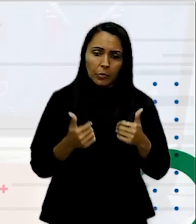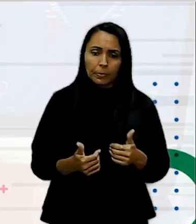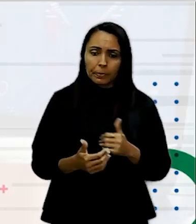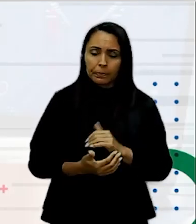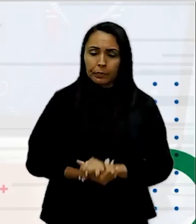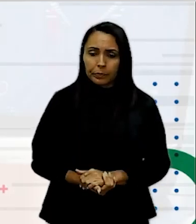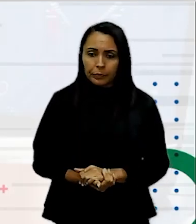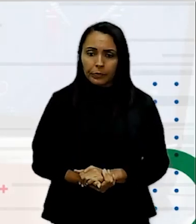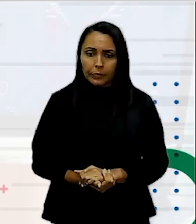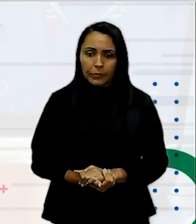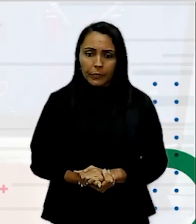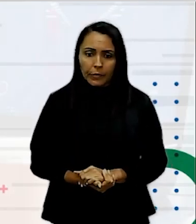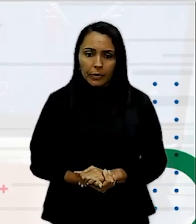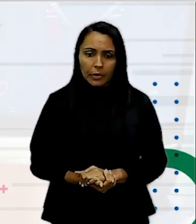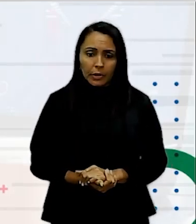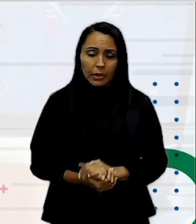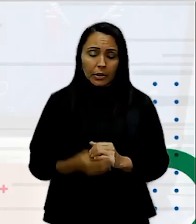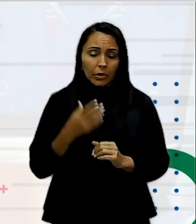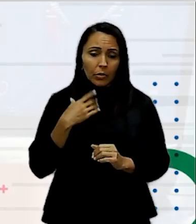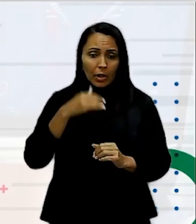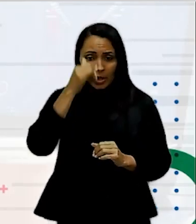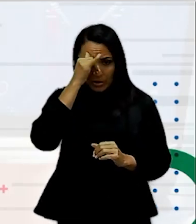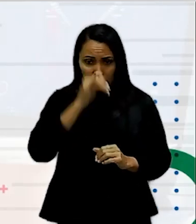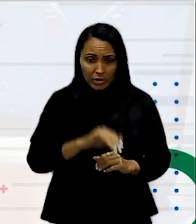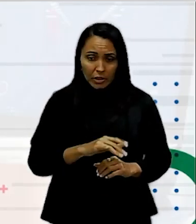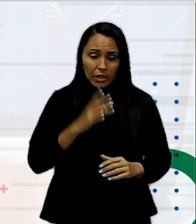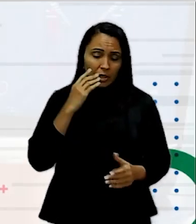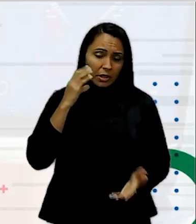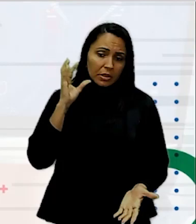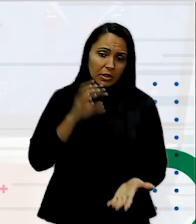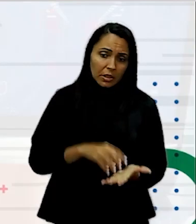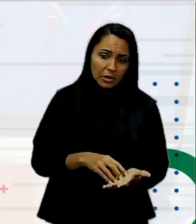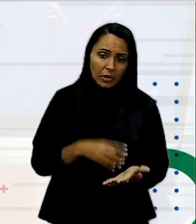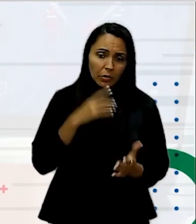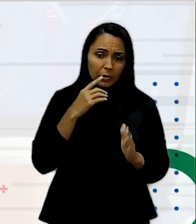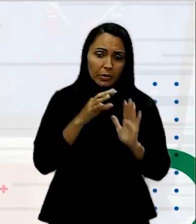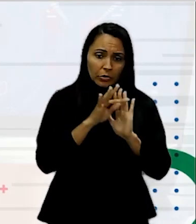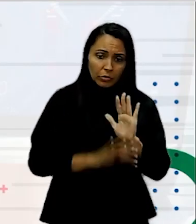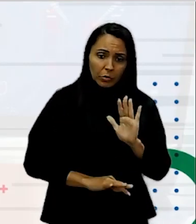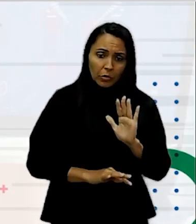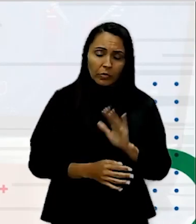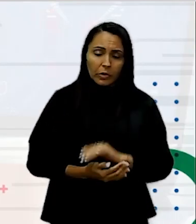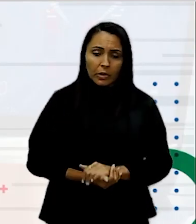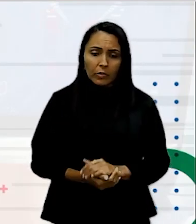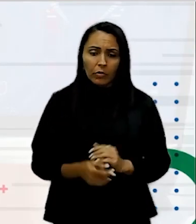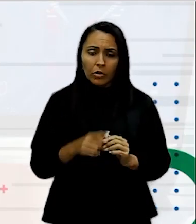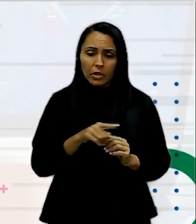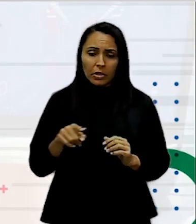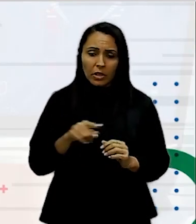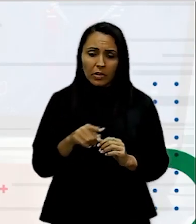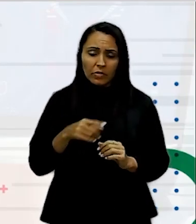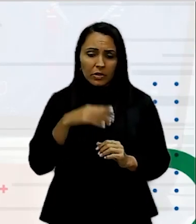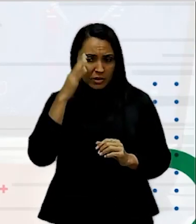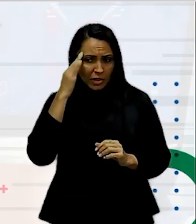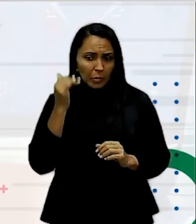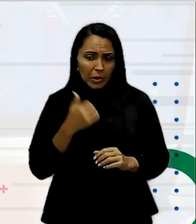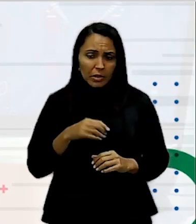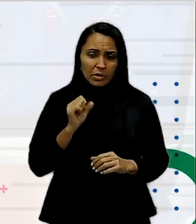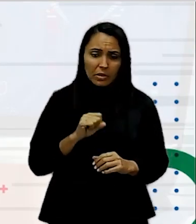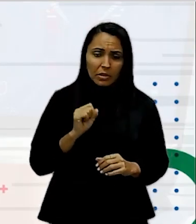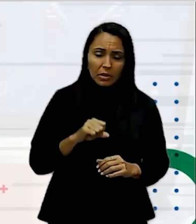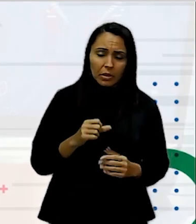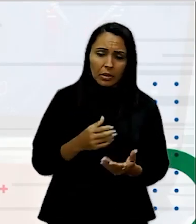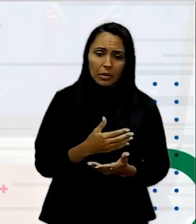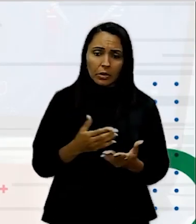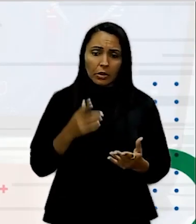vamos lá Dica 1 Evite alinhamento central para textos longos Vocês devem saber, quem aí utiliza o Illustrator